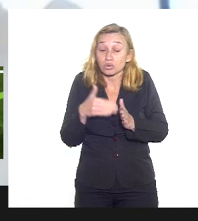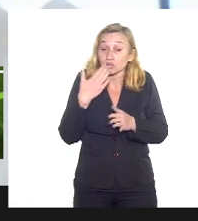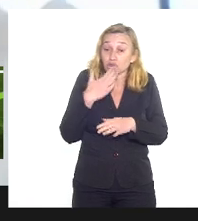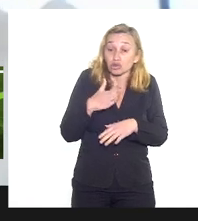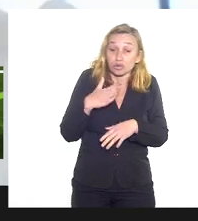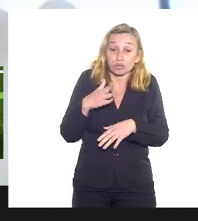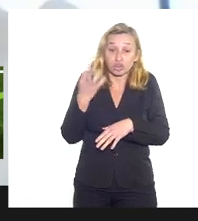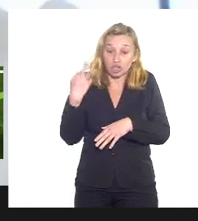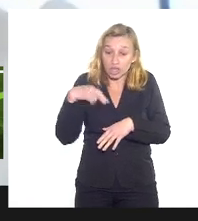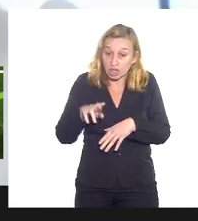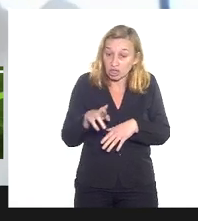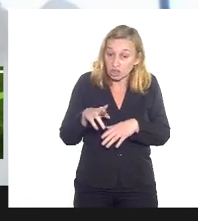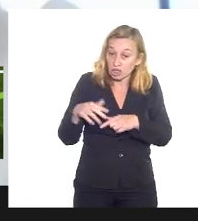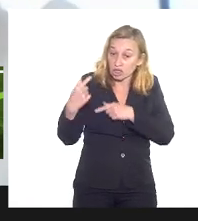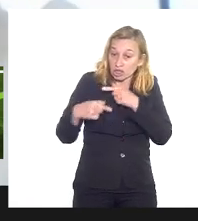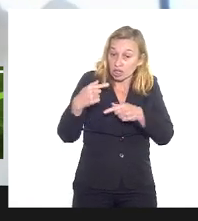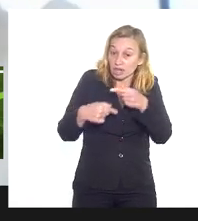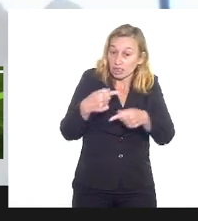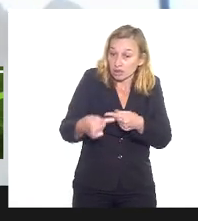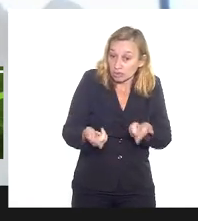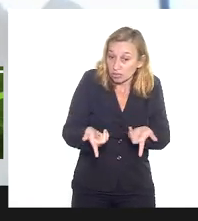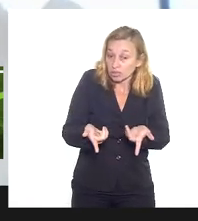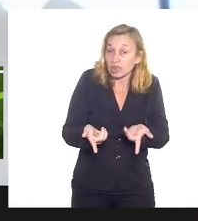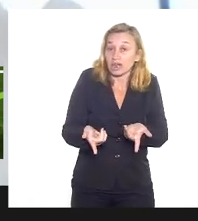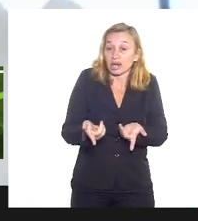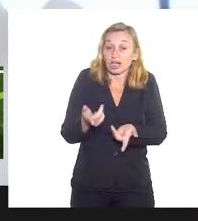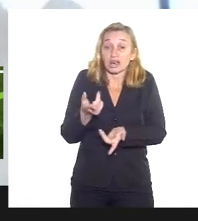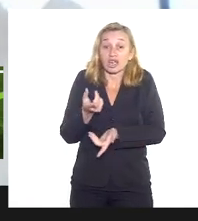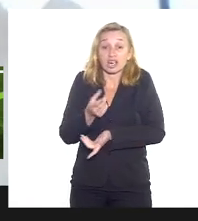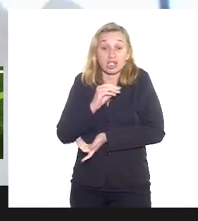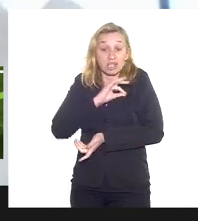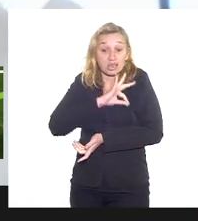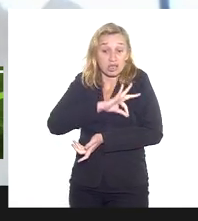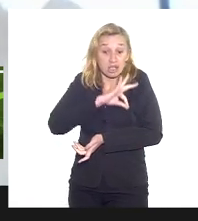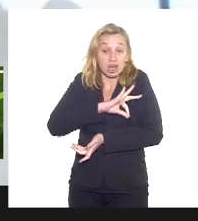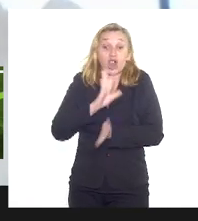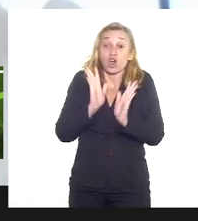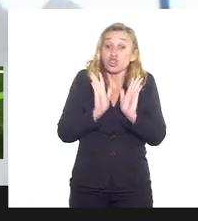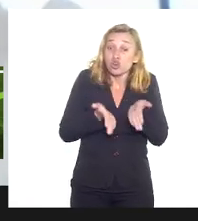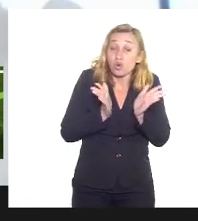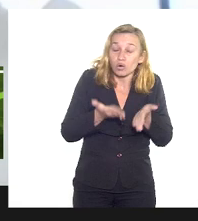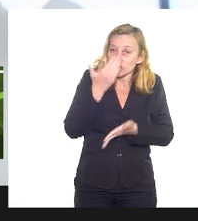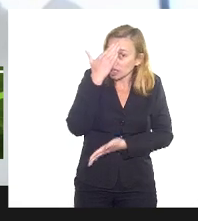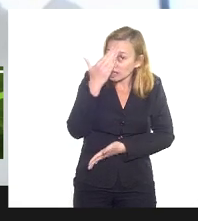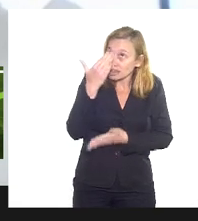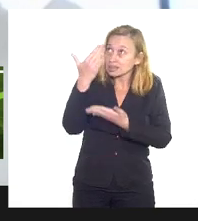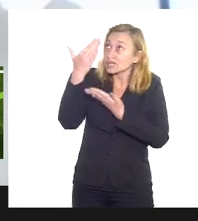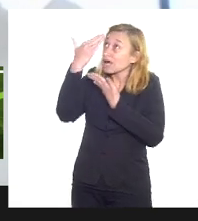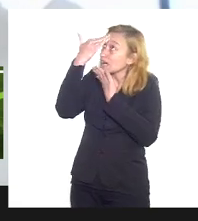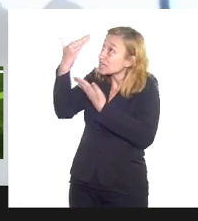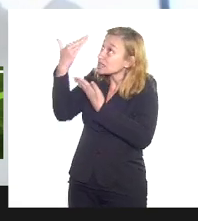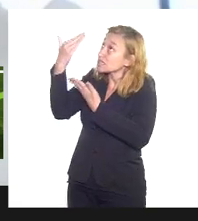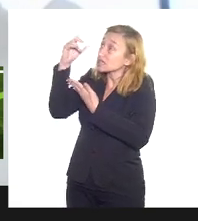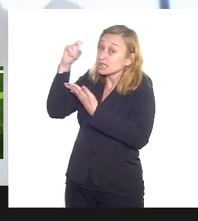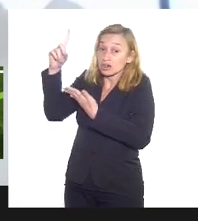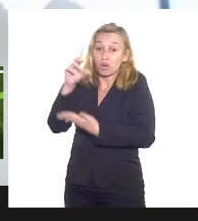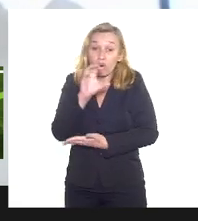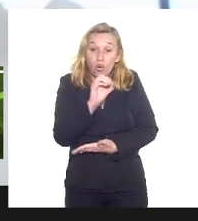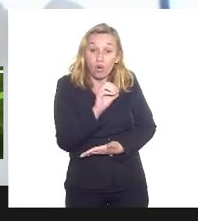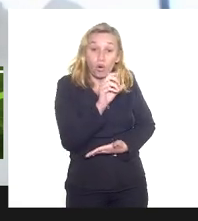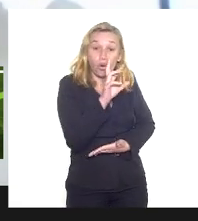geração e renda e hoje quero agradecer a Deus a Olorum